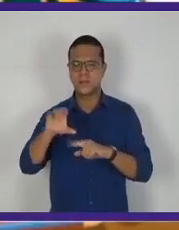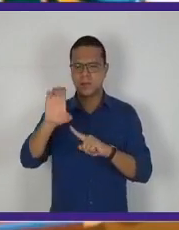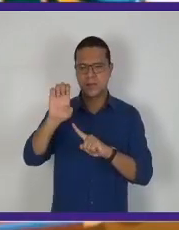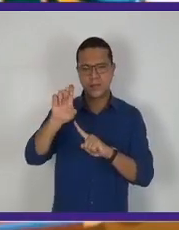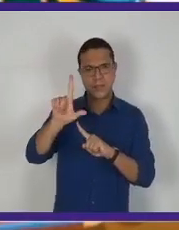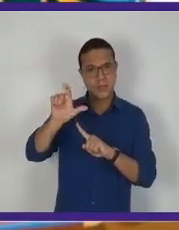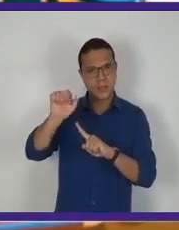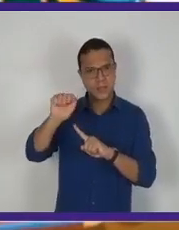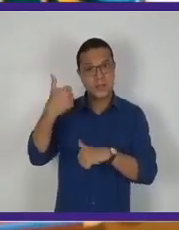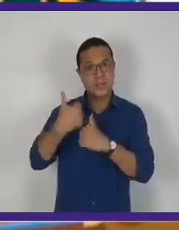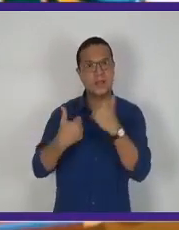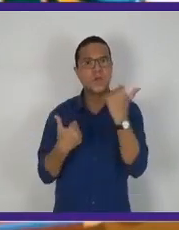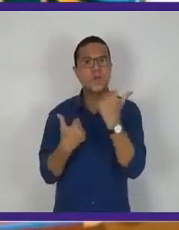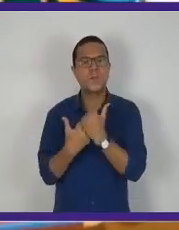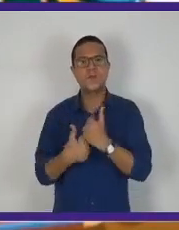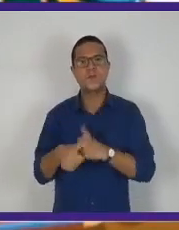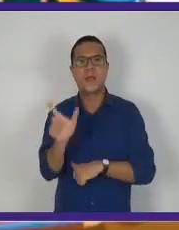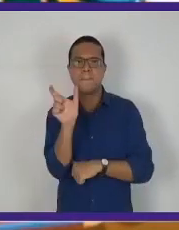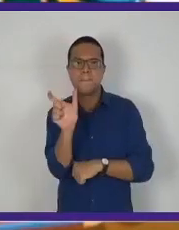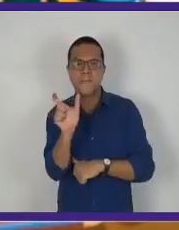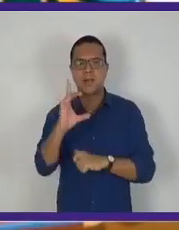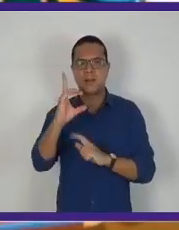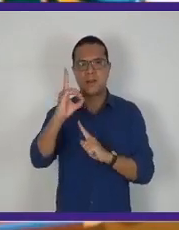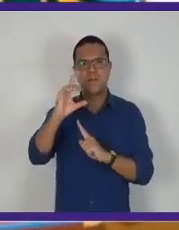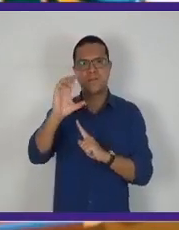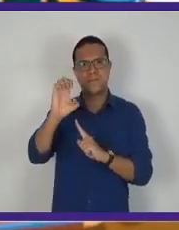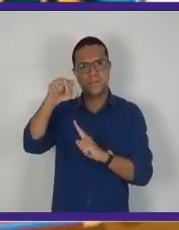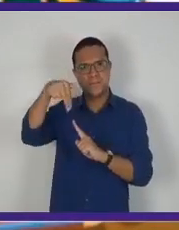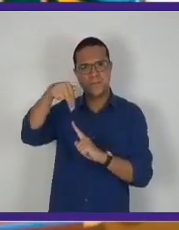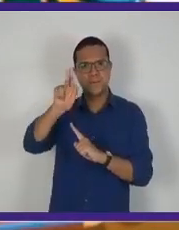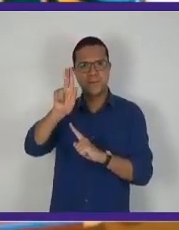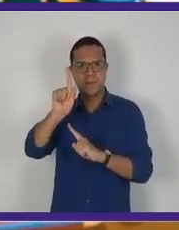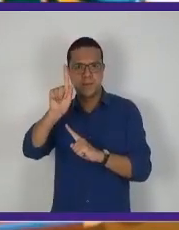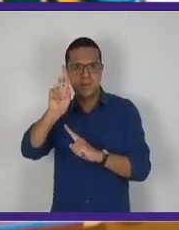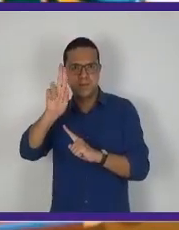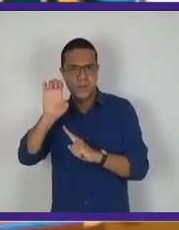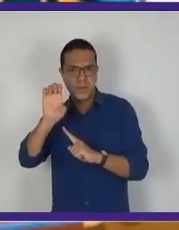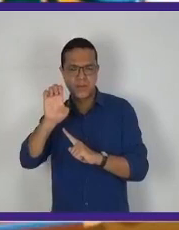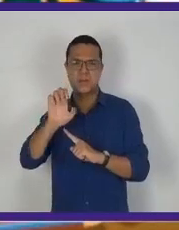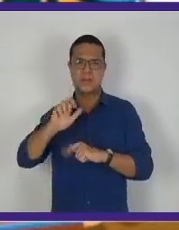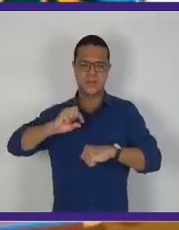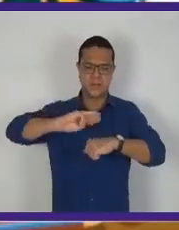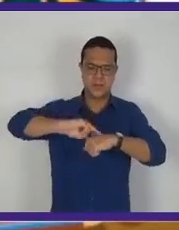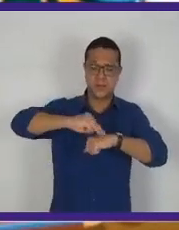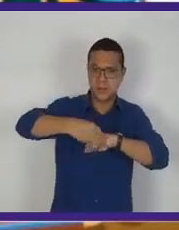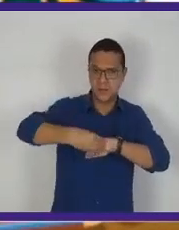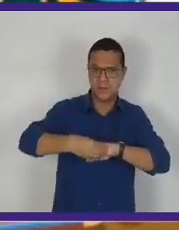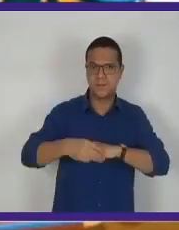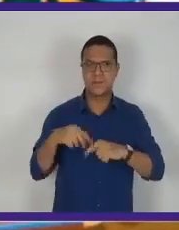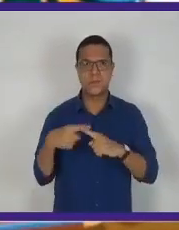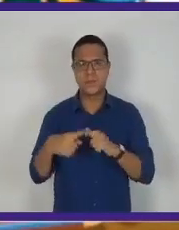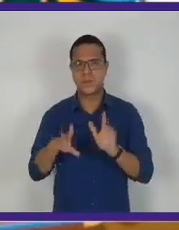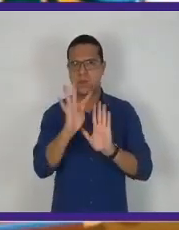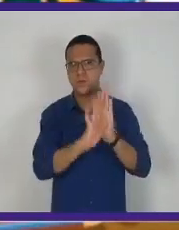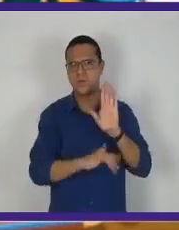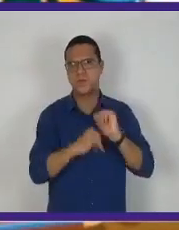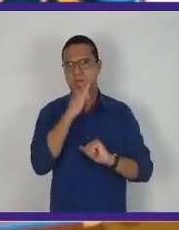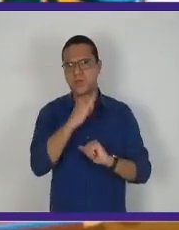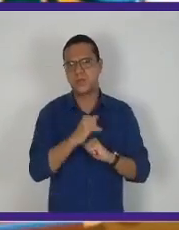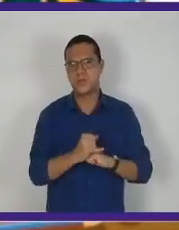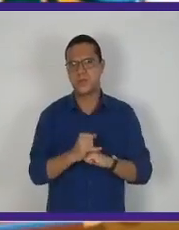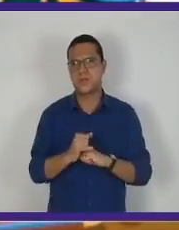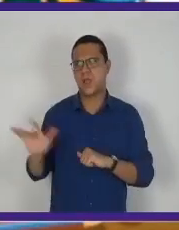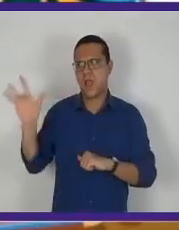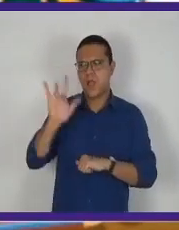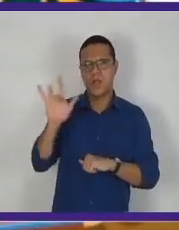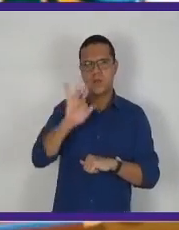Essa palavrinha ela substituiu a palavra dengue. Senão, texto ficava muito simples. Olha, dengue